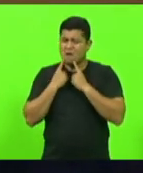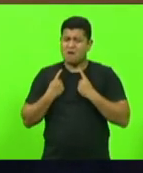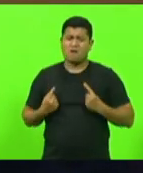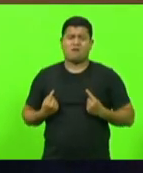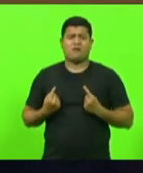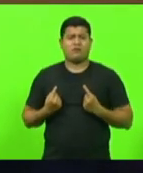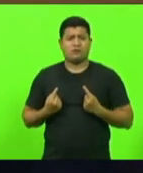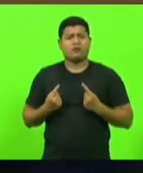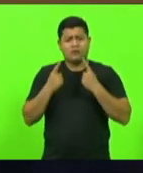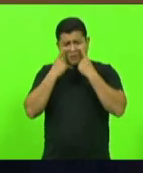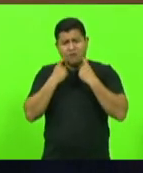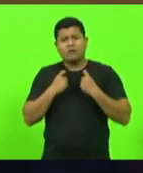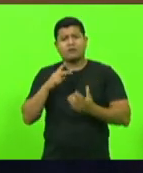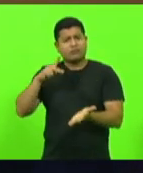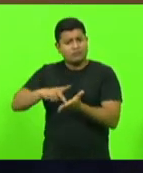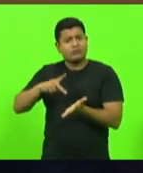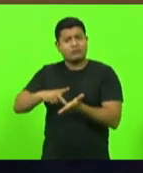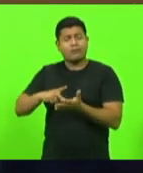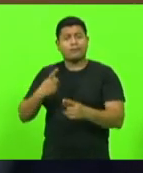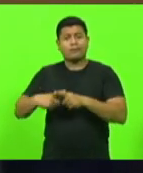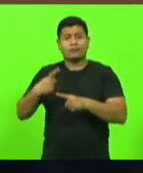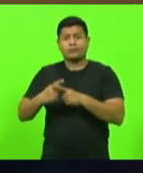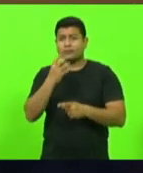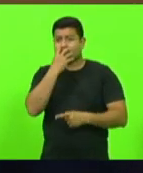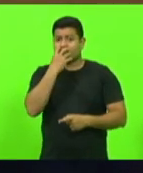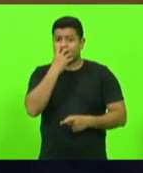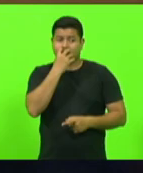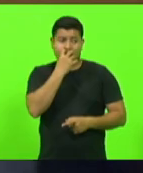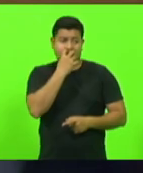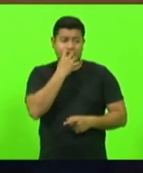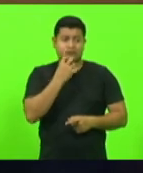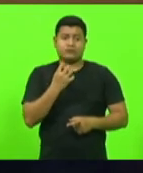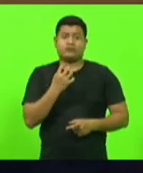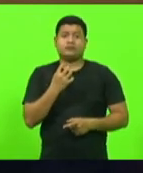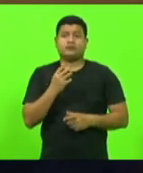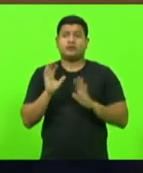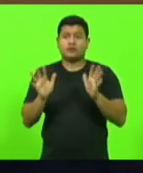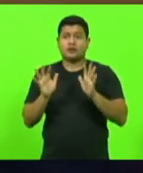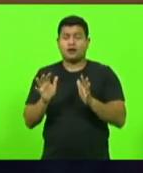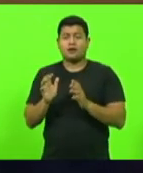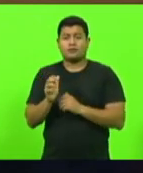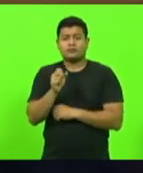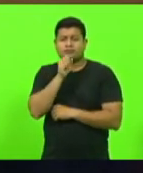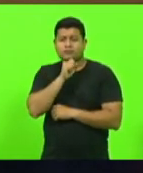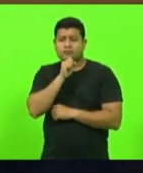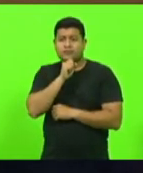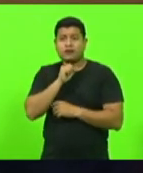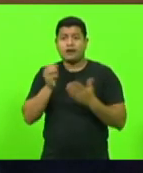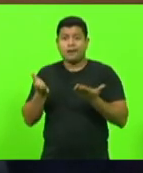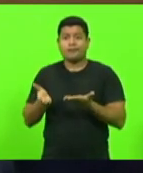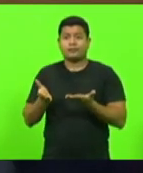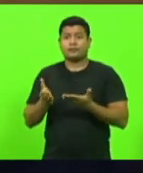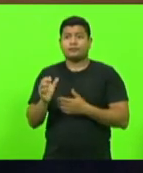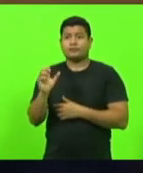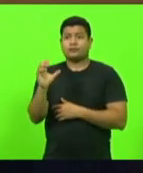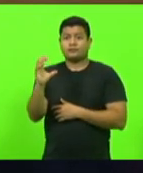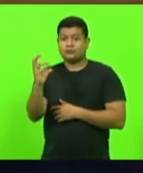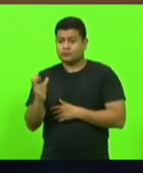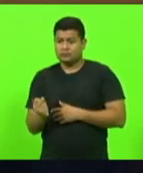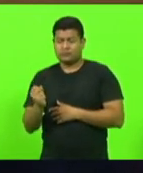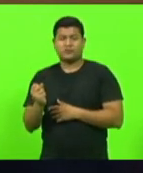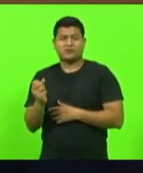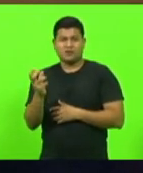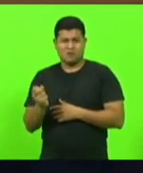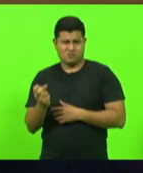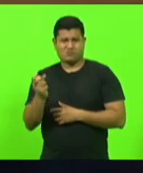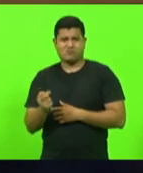eu chorei porque o cãozinho já estava mais velhinho e ele ia ter que ser aposentado daqui um ano um ano dois